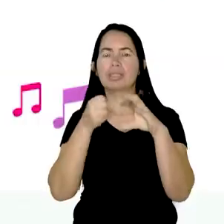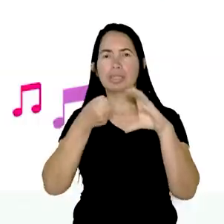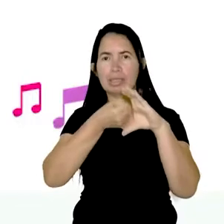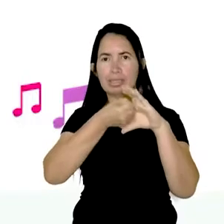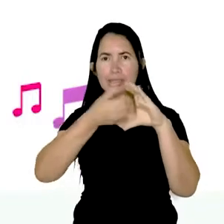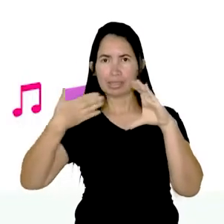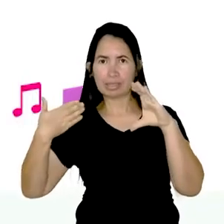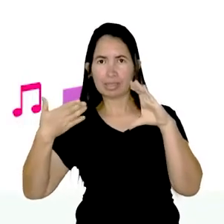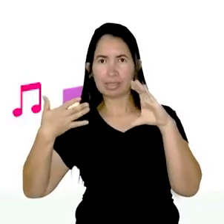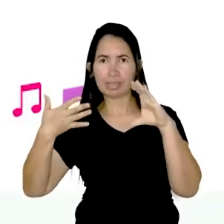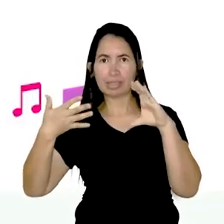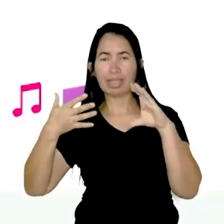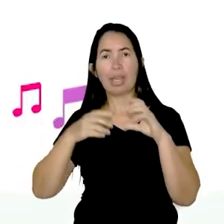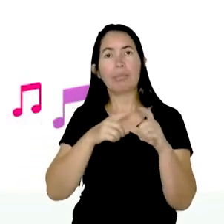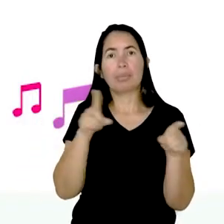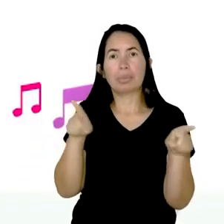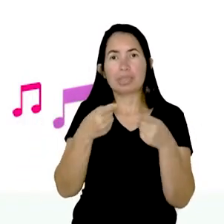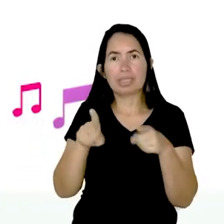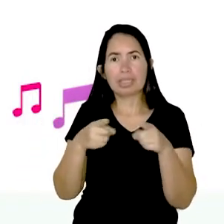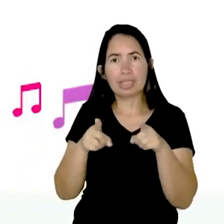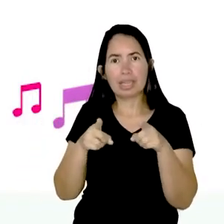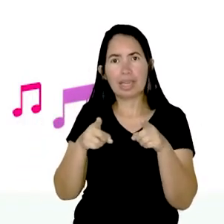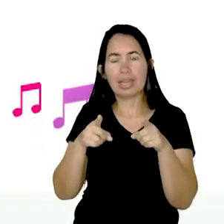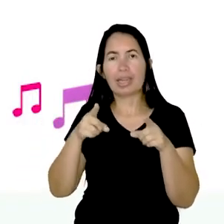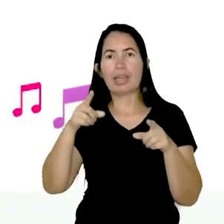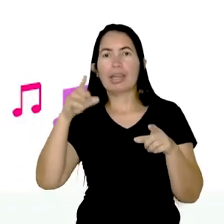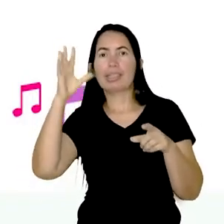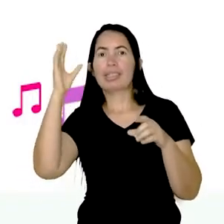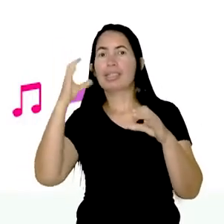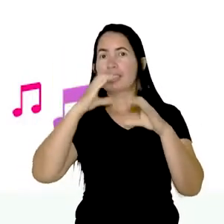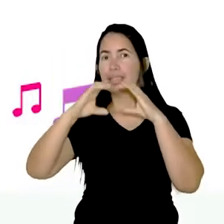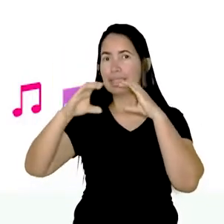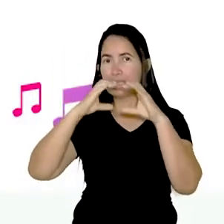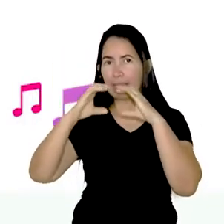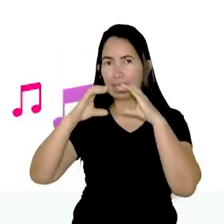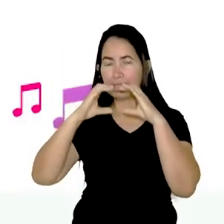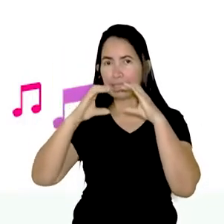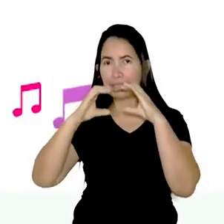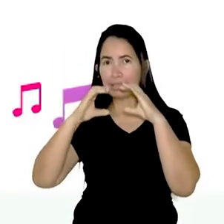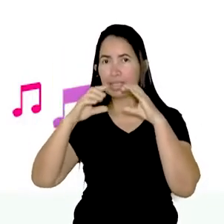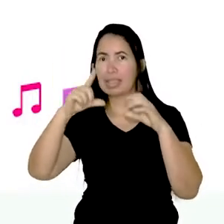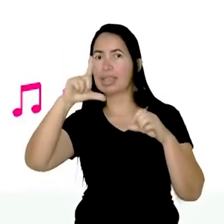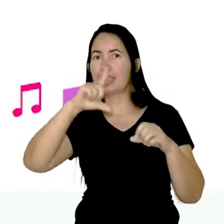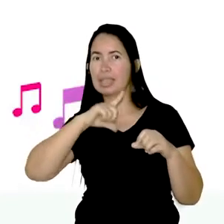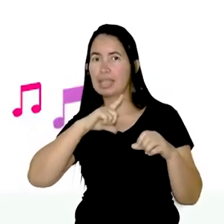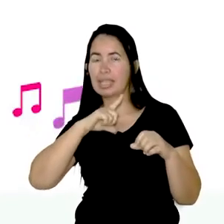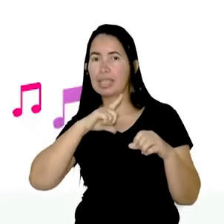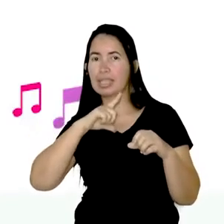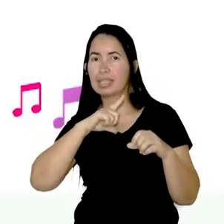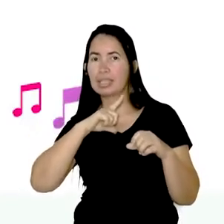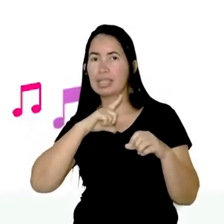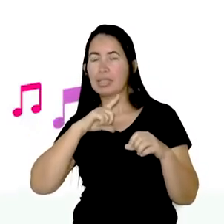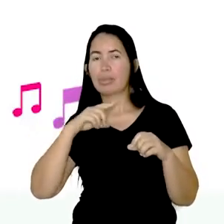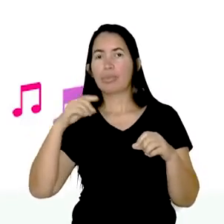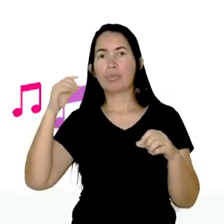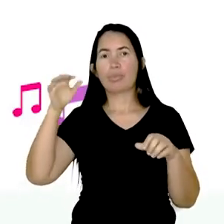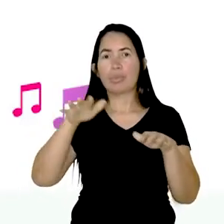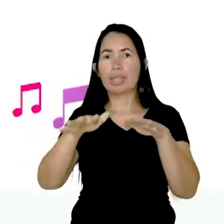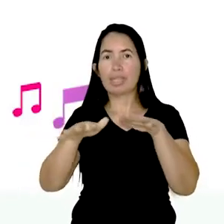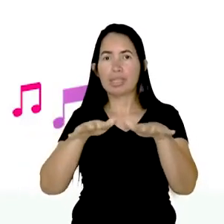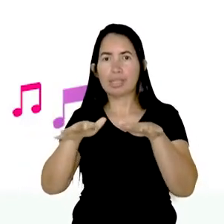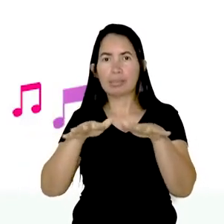É uma composição musical para ser cantada, o que envolve uma preocupação com o ritmo,